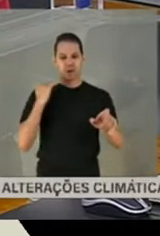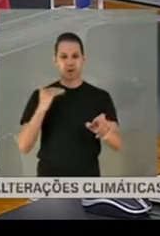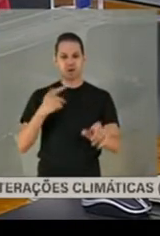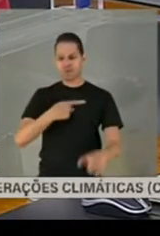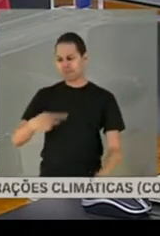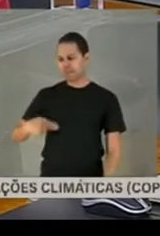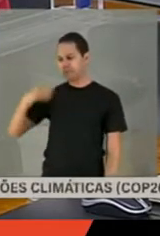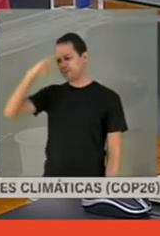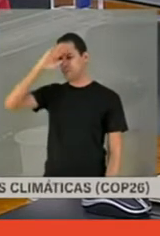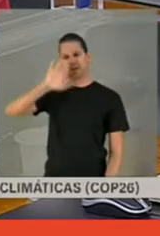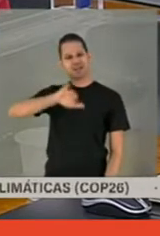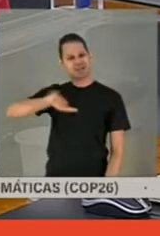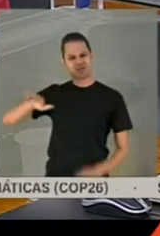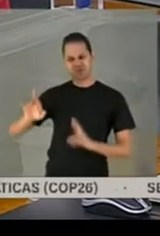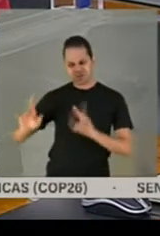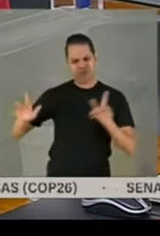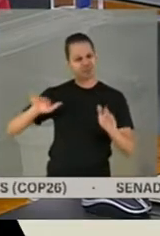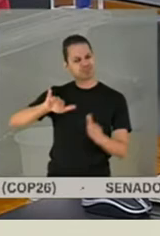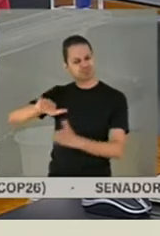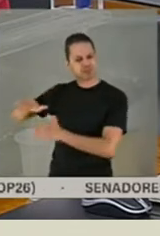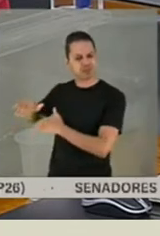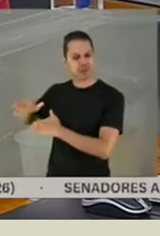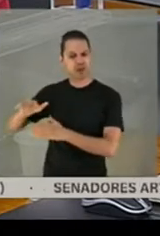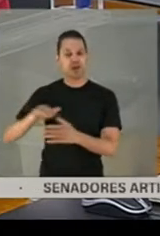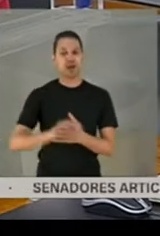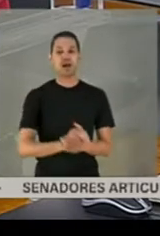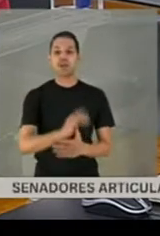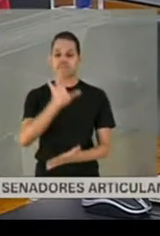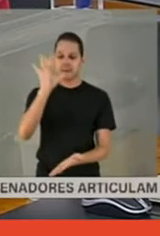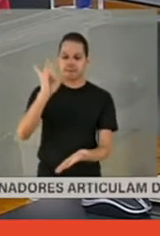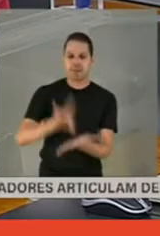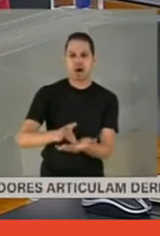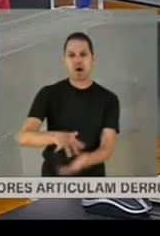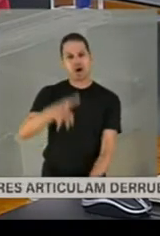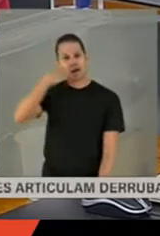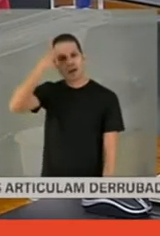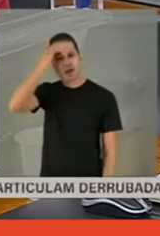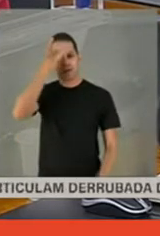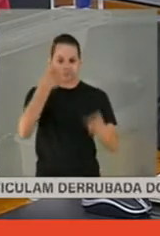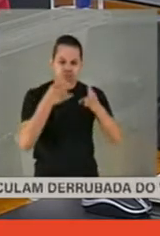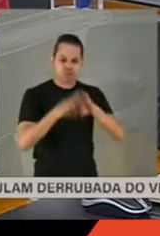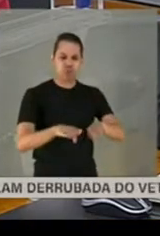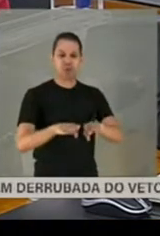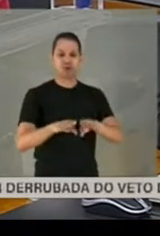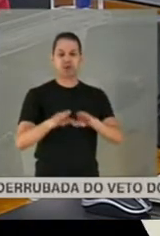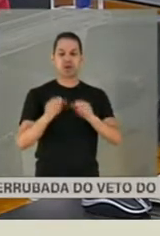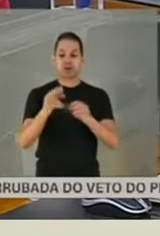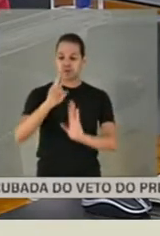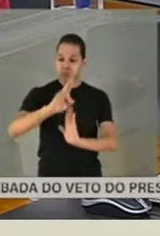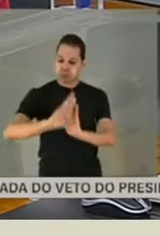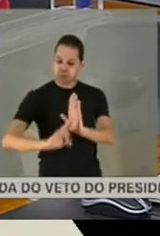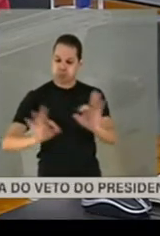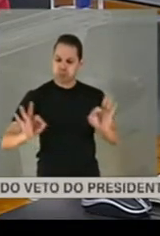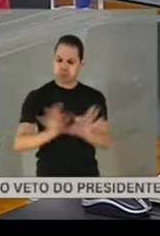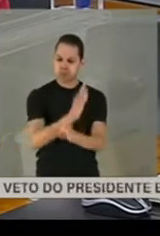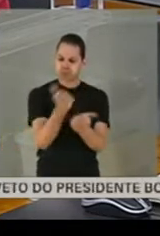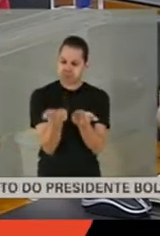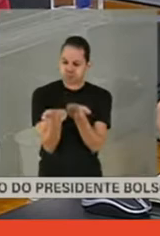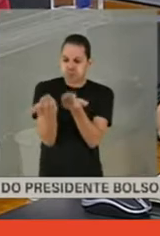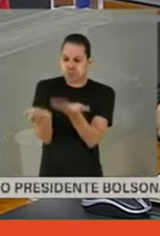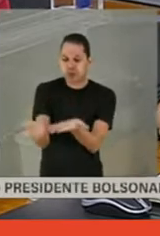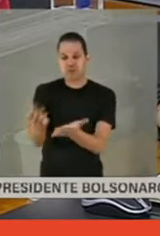presidente da República. Garantam memória, garantam verdade, garantam reparação. Entreguem o relatório final,